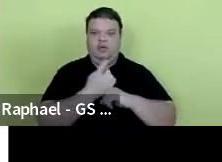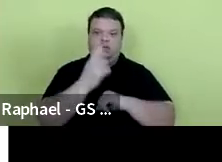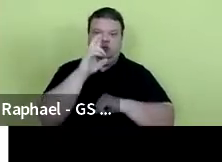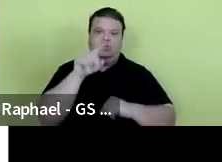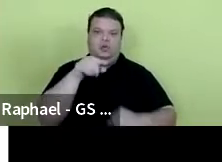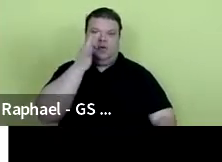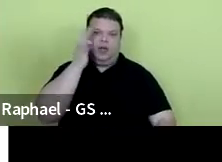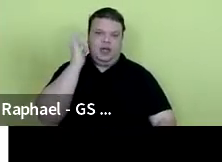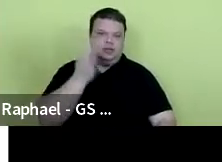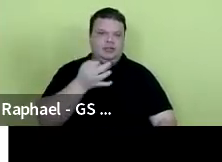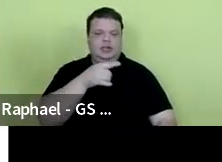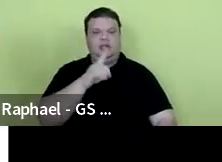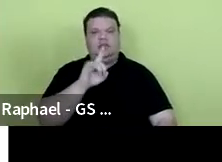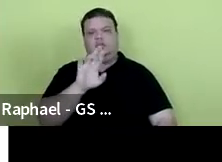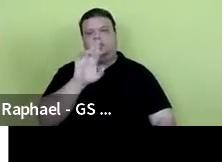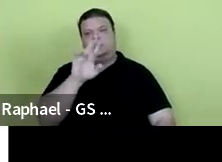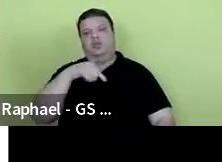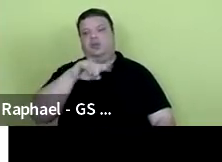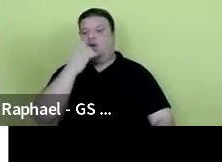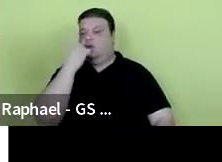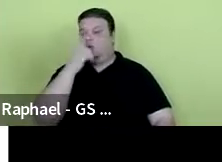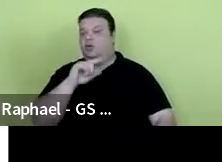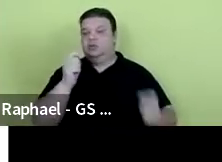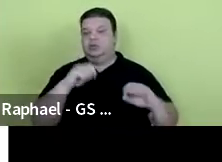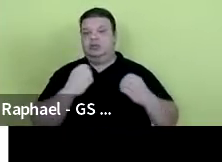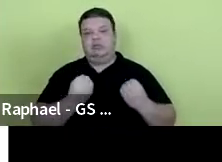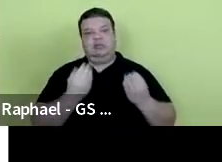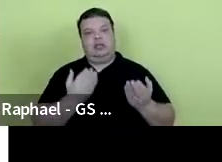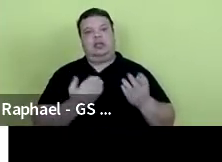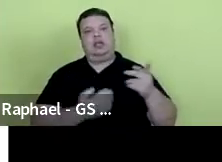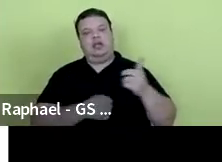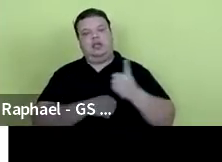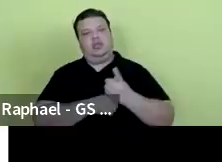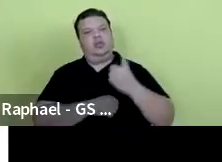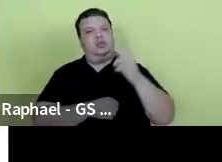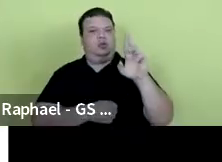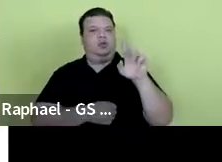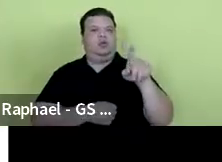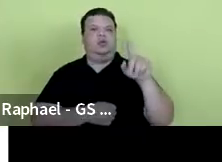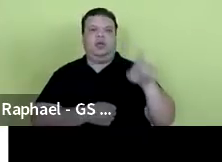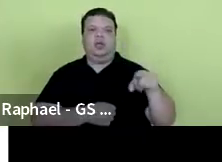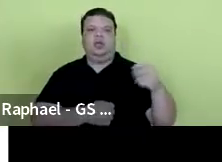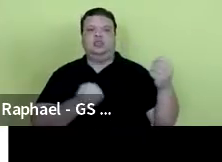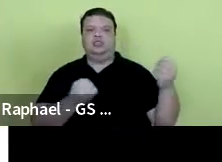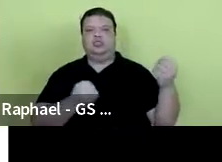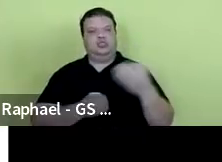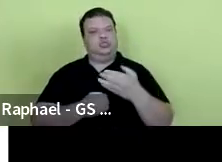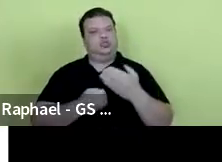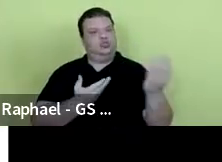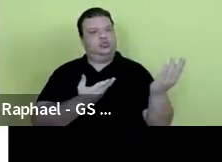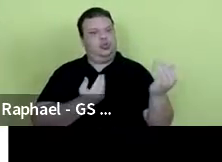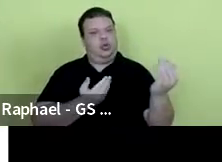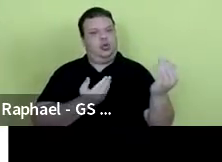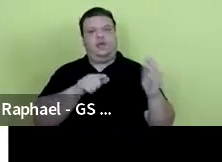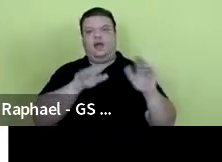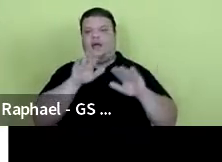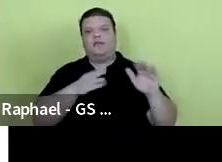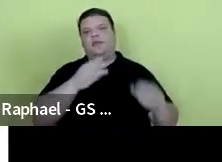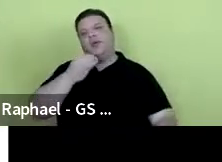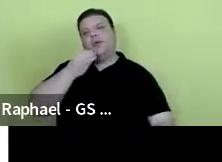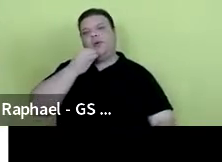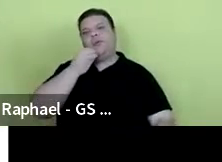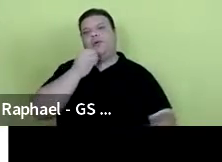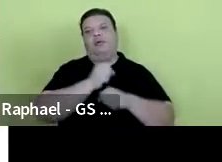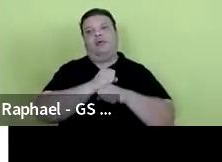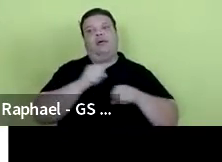-doutores, que nós podemos agraciar os doutores que são jovens, que às vezes não têm grandes oportunidades